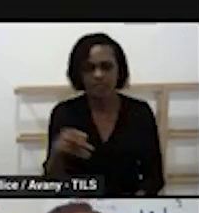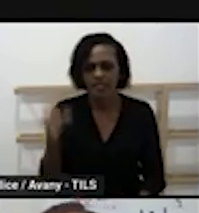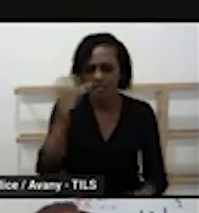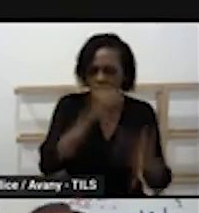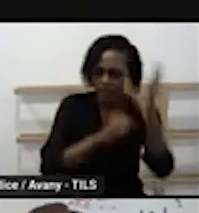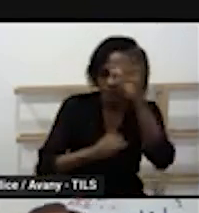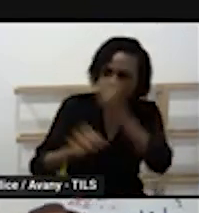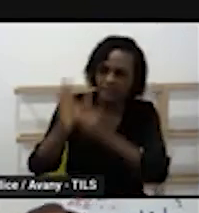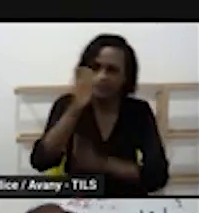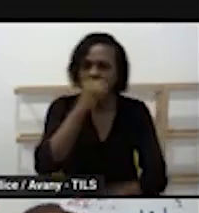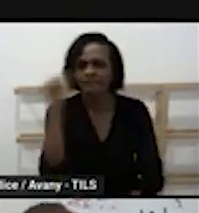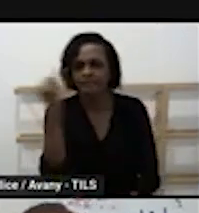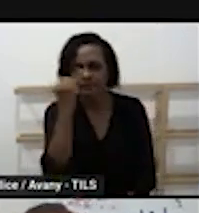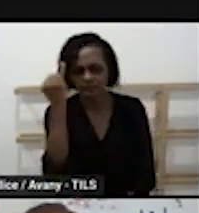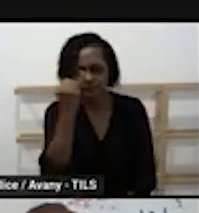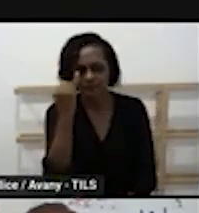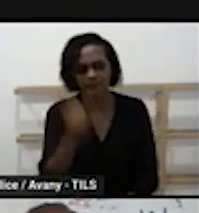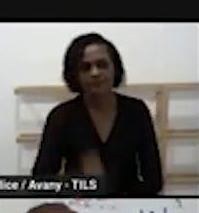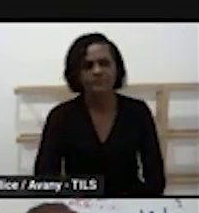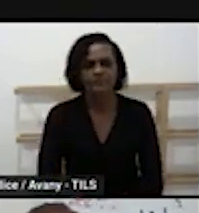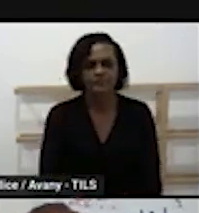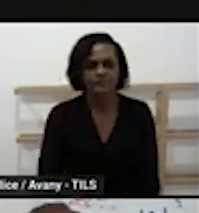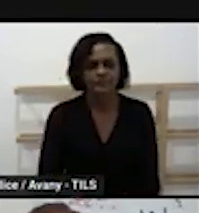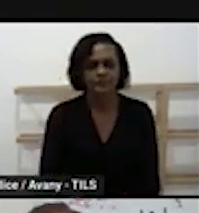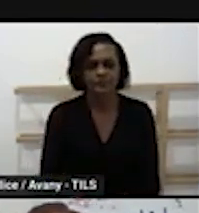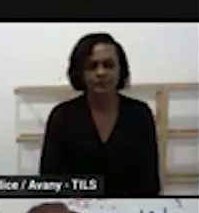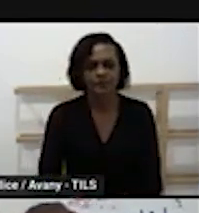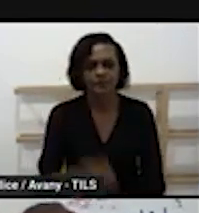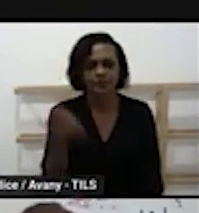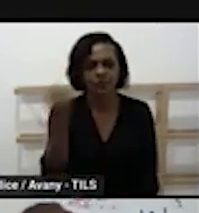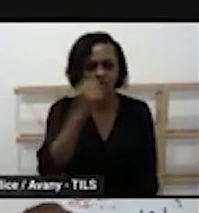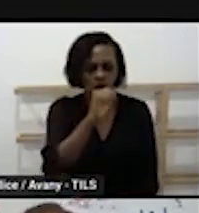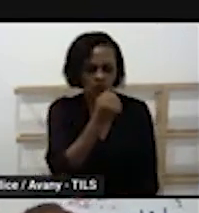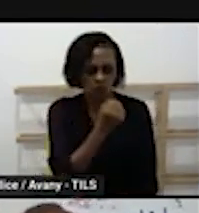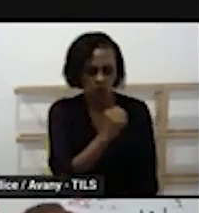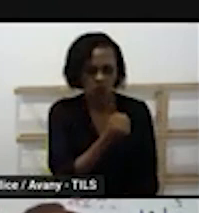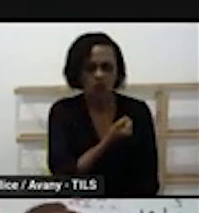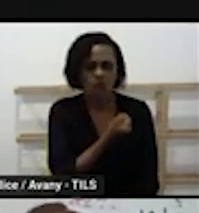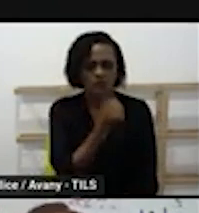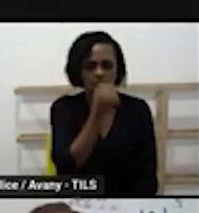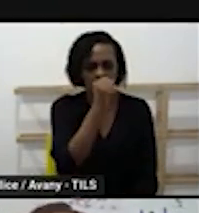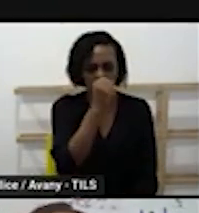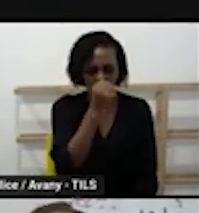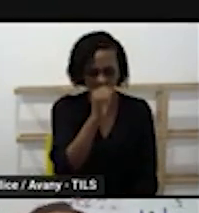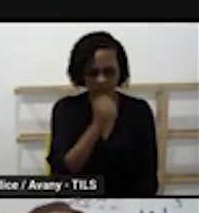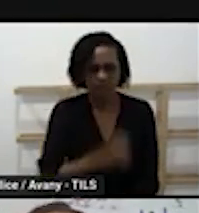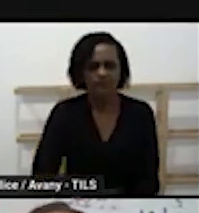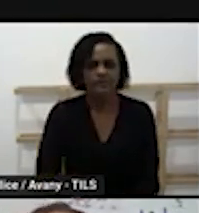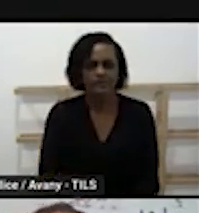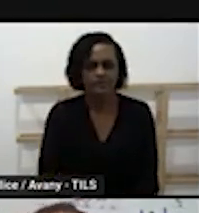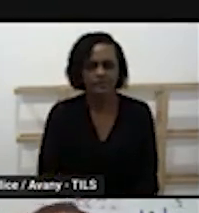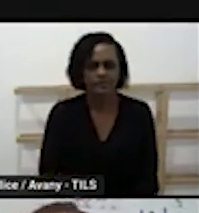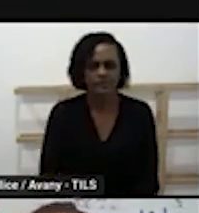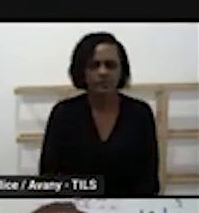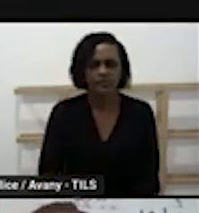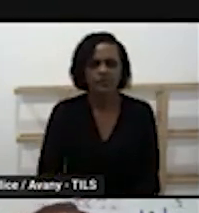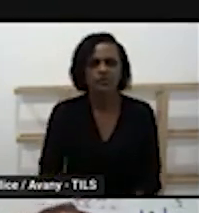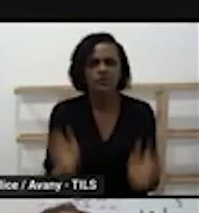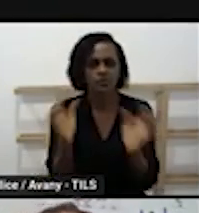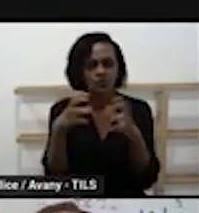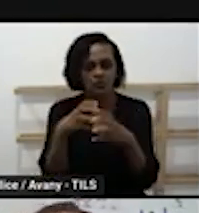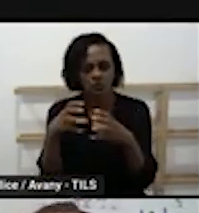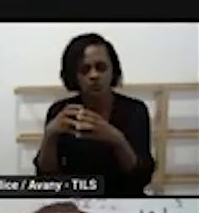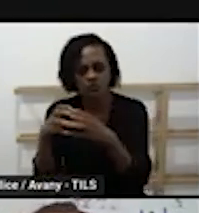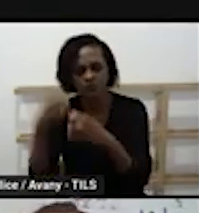então nós temos oito instituições parceiras né dessa capacitação que a gente tem o SAMU corpo de bombeiros